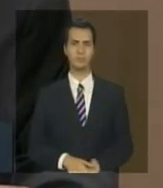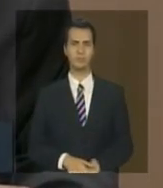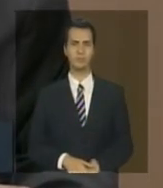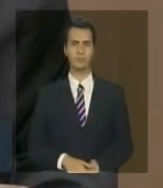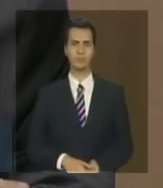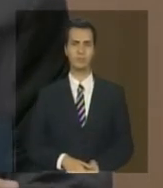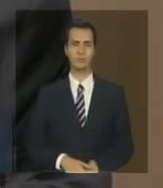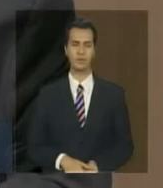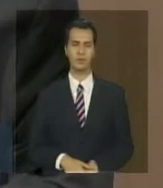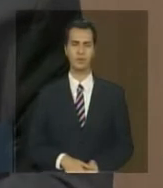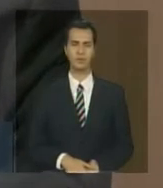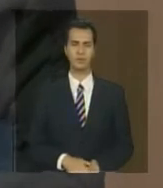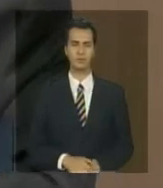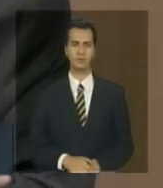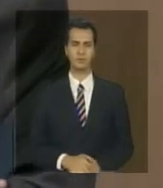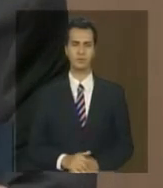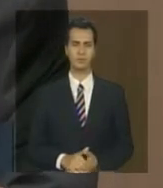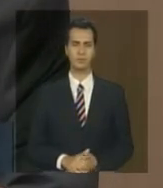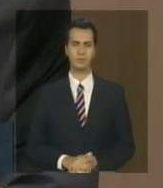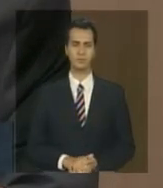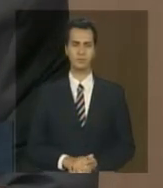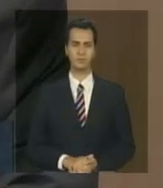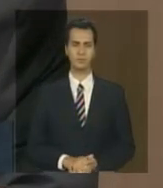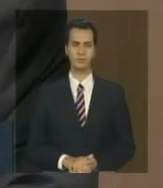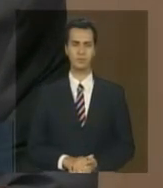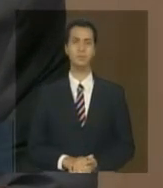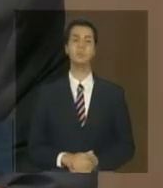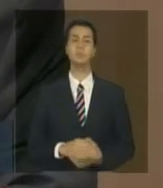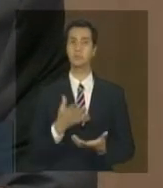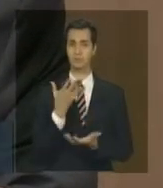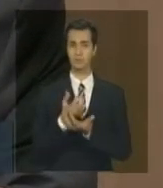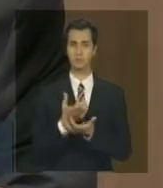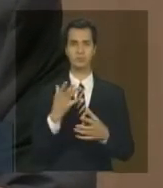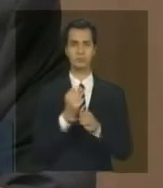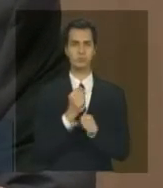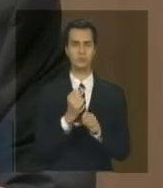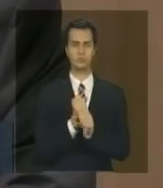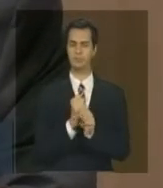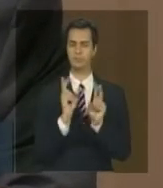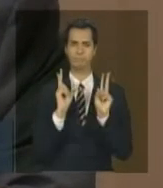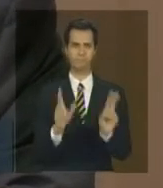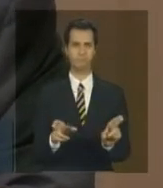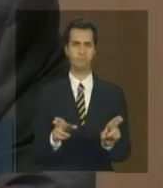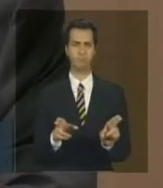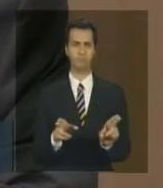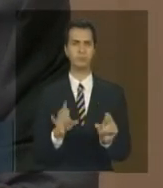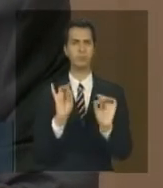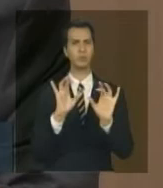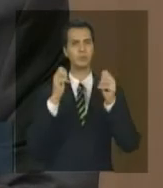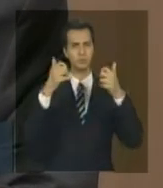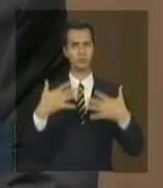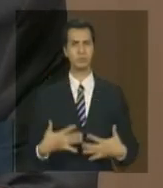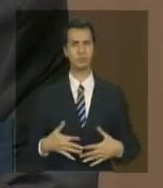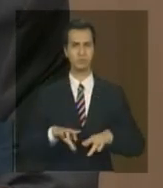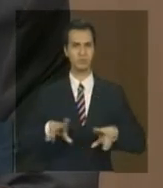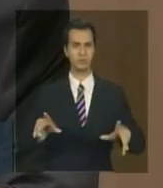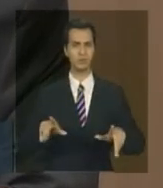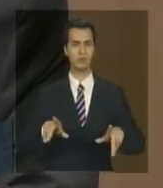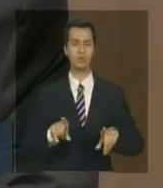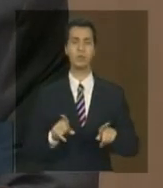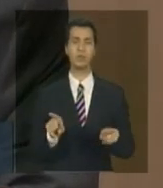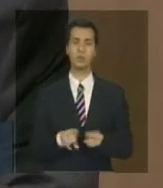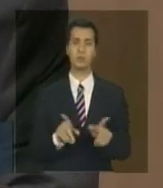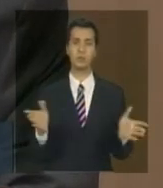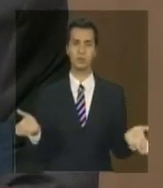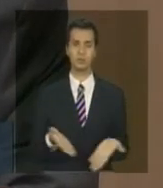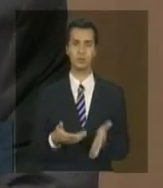isso é a mesma coisa colocada de outra forma o percentual de remanescente desmatado e aqui está novamente